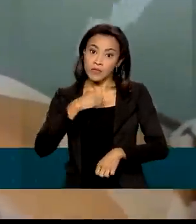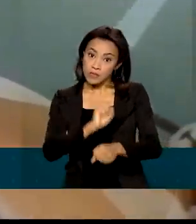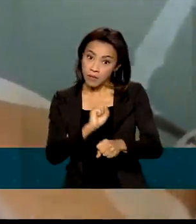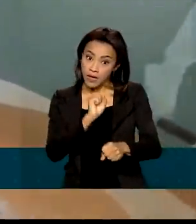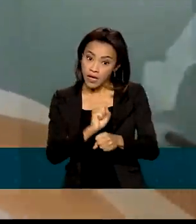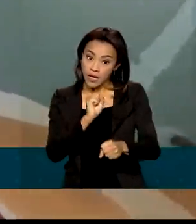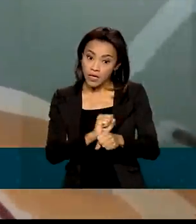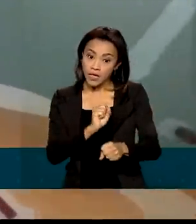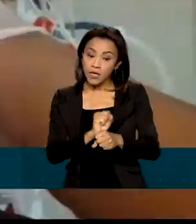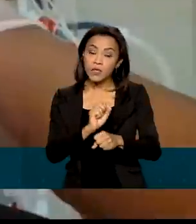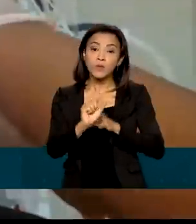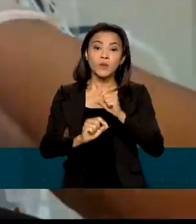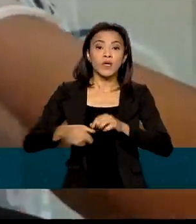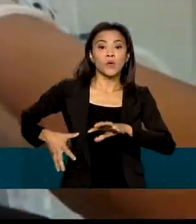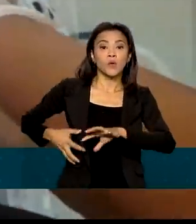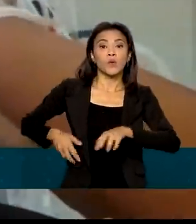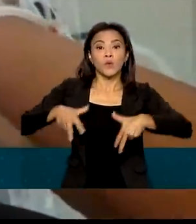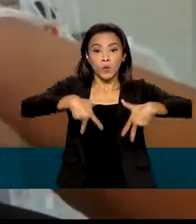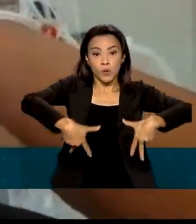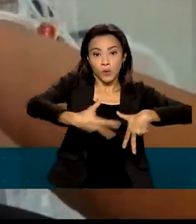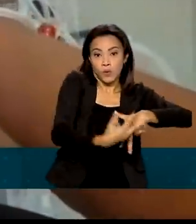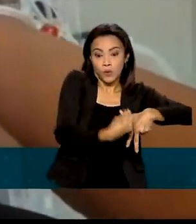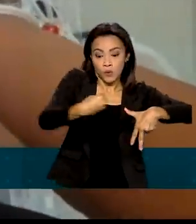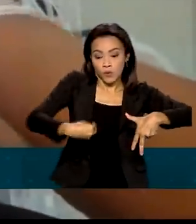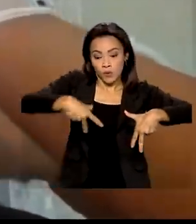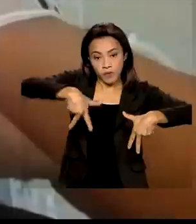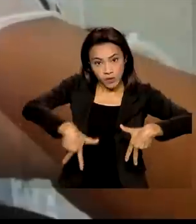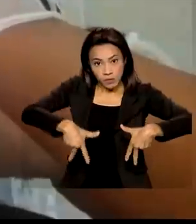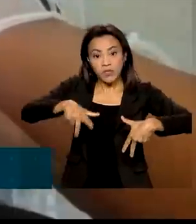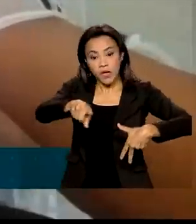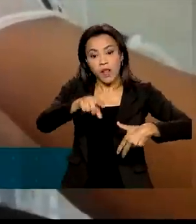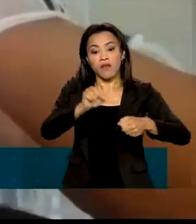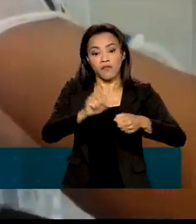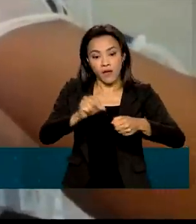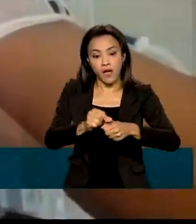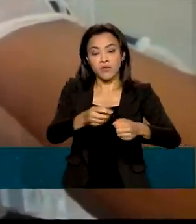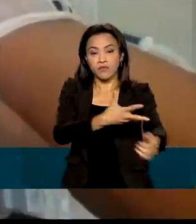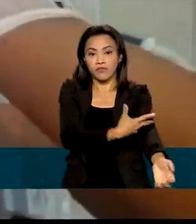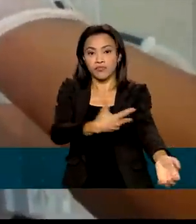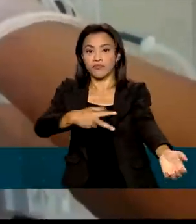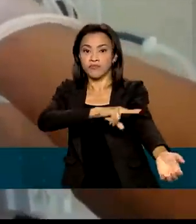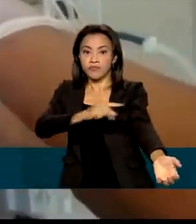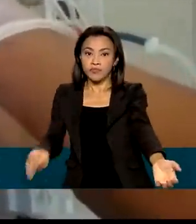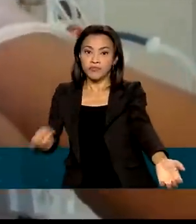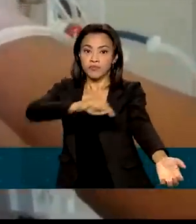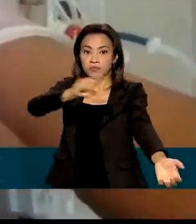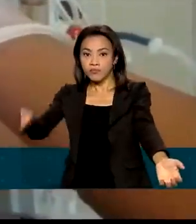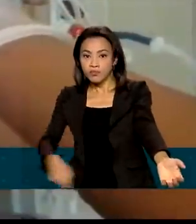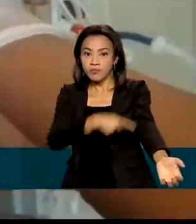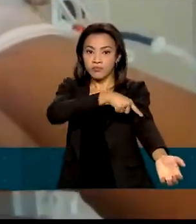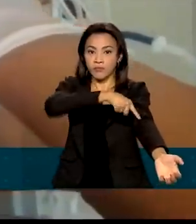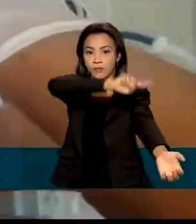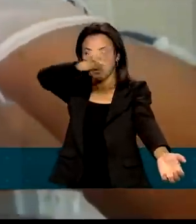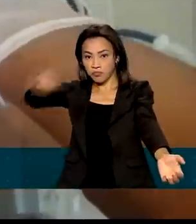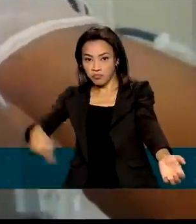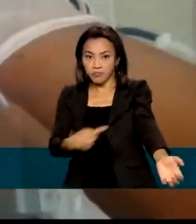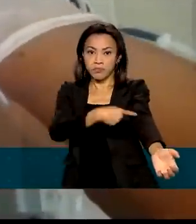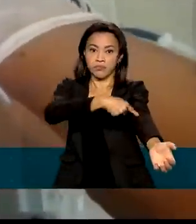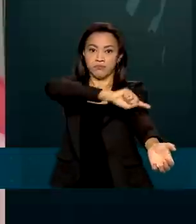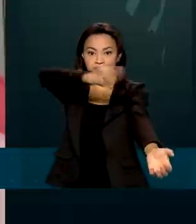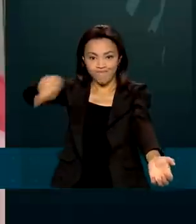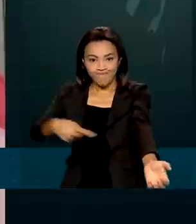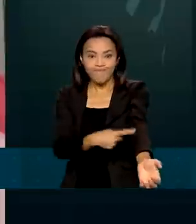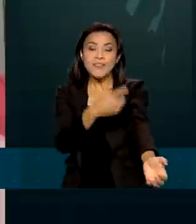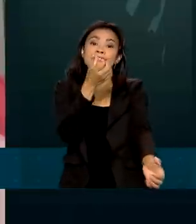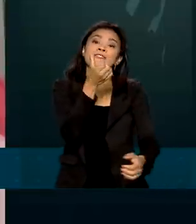um transplante de rim, faz hemodiálise. Há filtragem artificial do sangue seis vezes por semana.